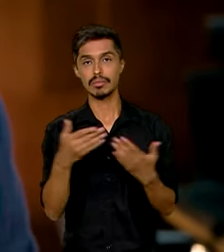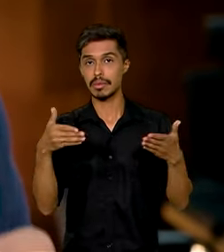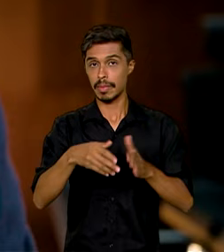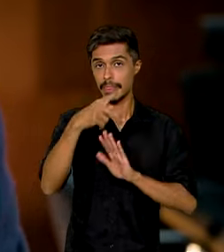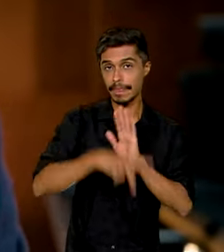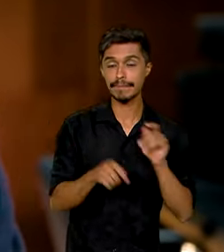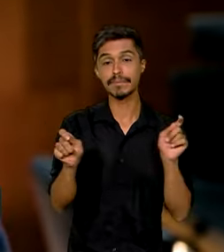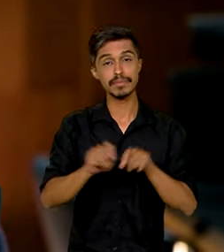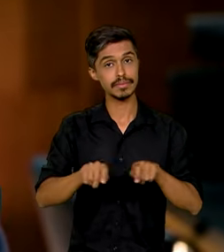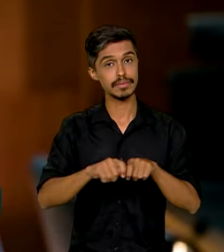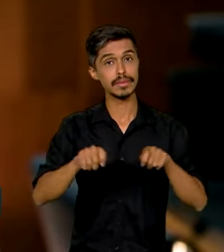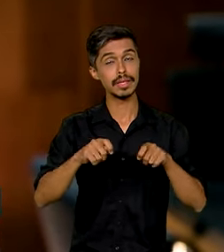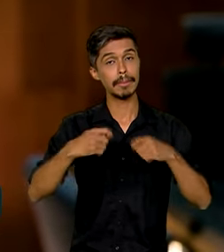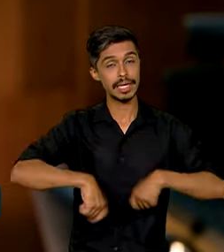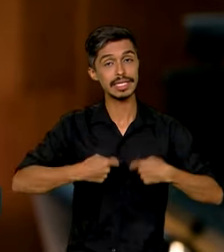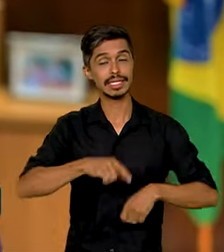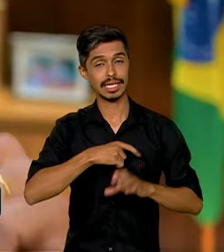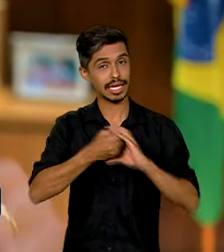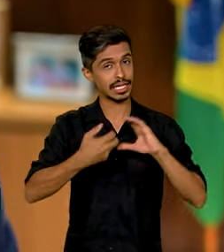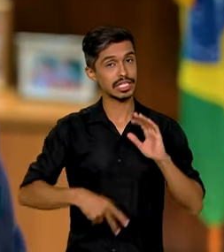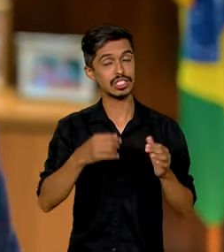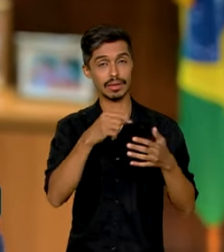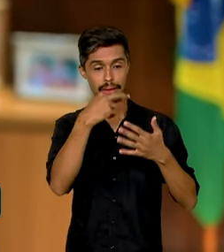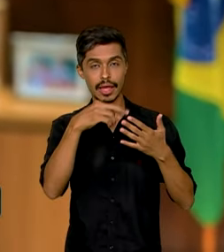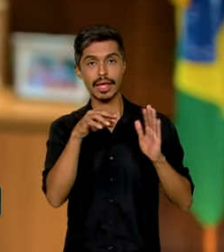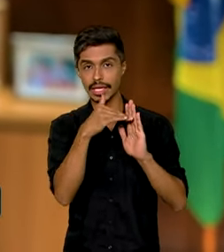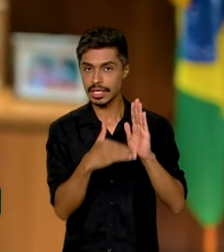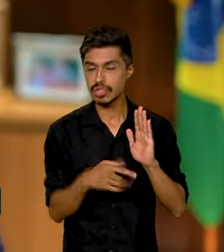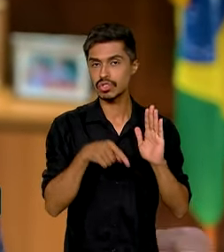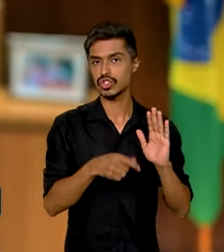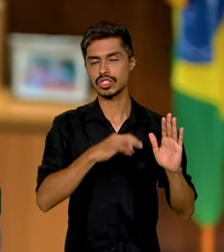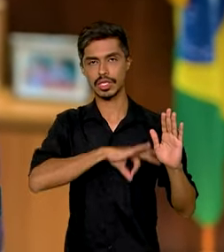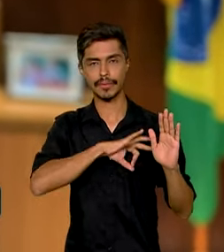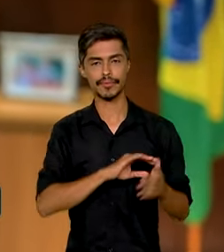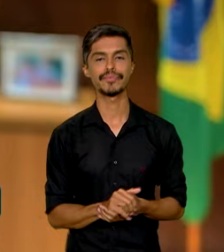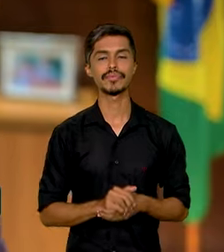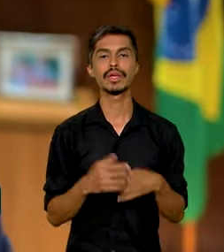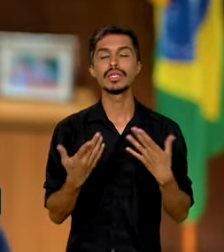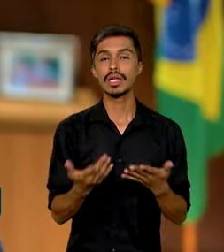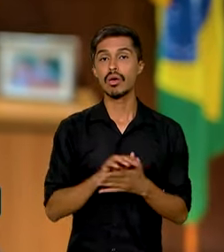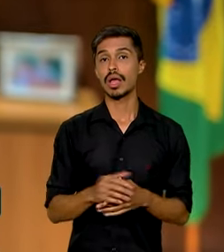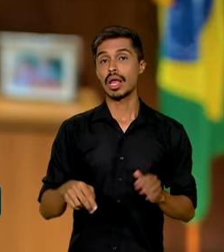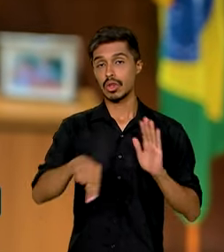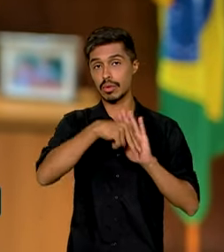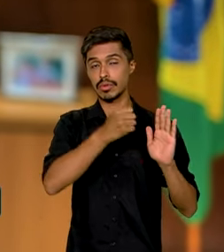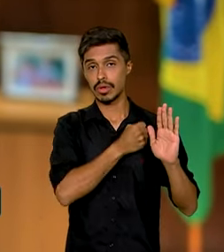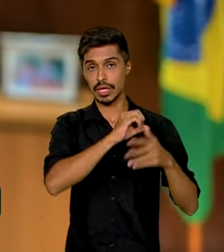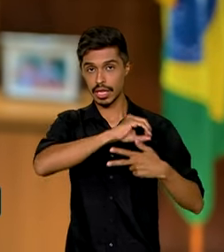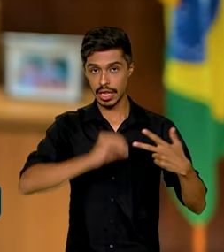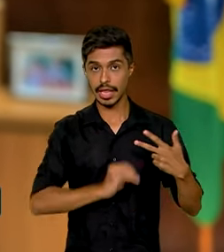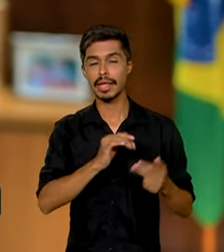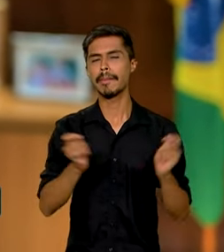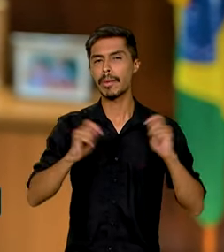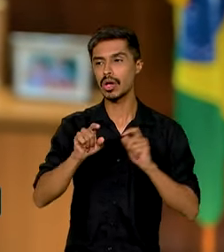estudante vai ter também que atender a critérios de renda. E tem mais uma possibilidade. As notas do Enem também podem ser usadas na